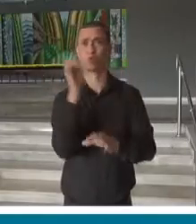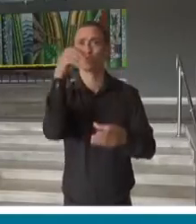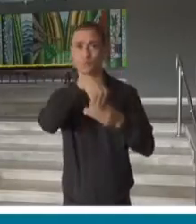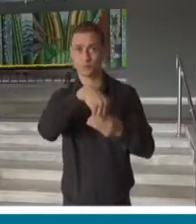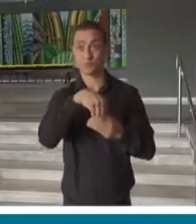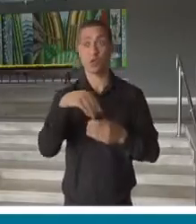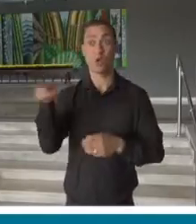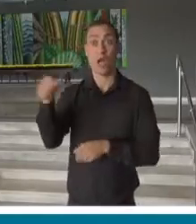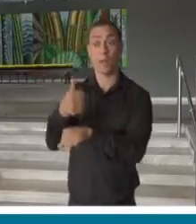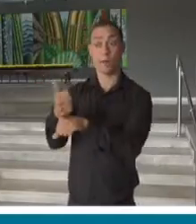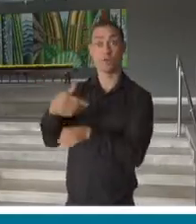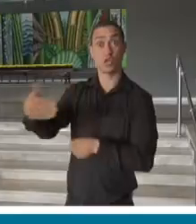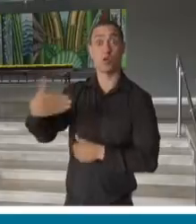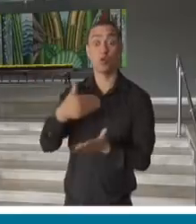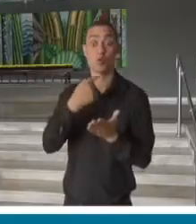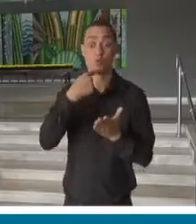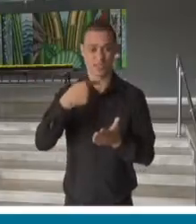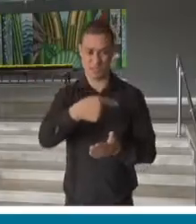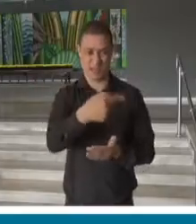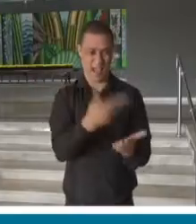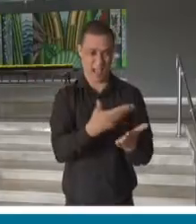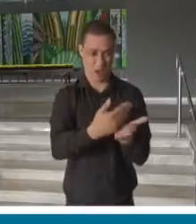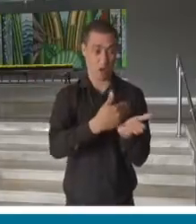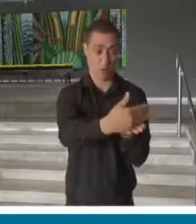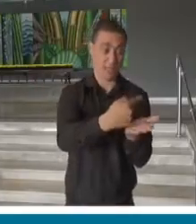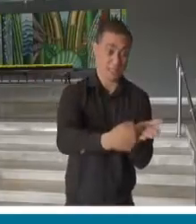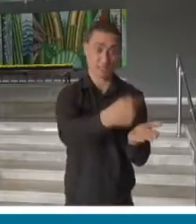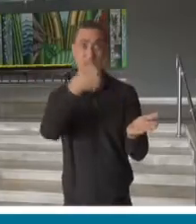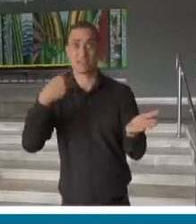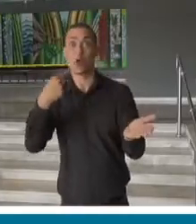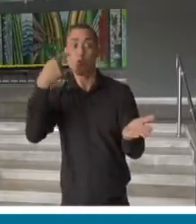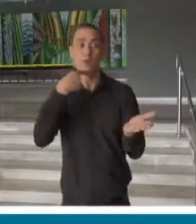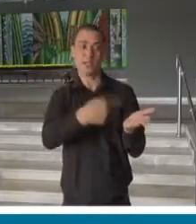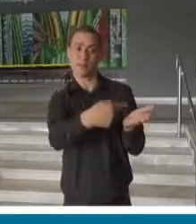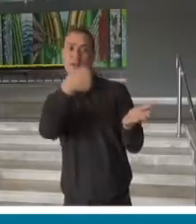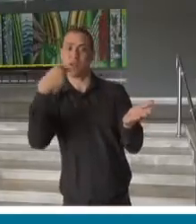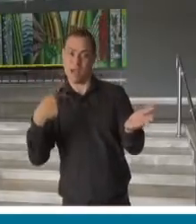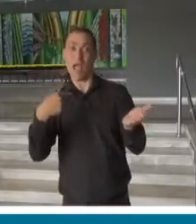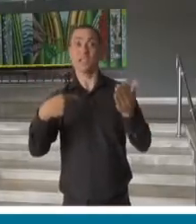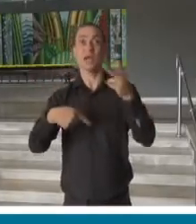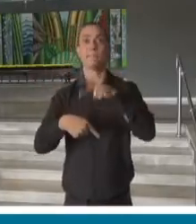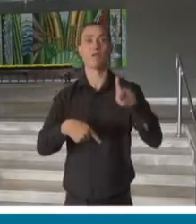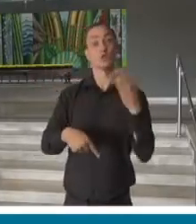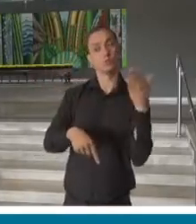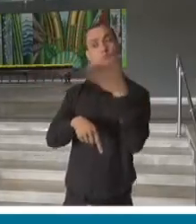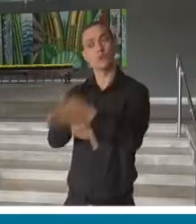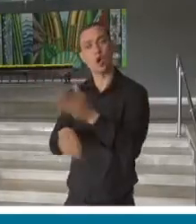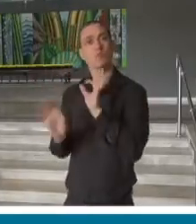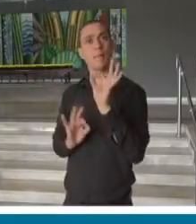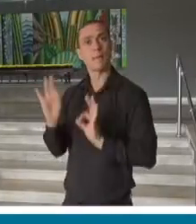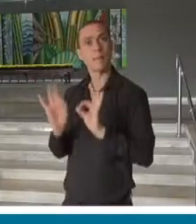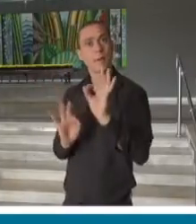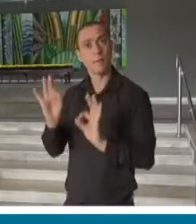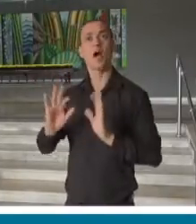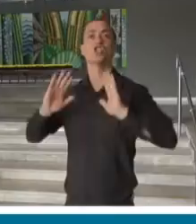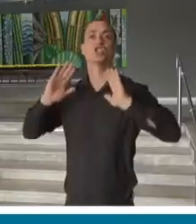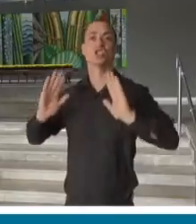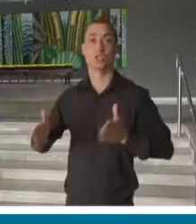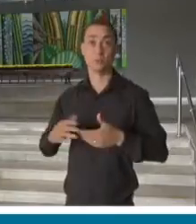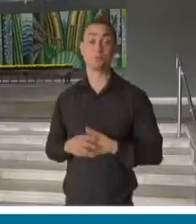profissionais, começa na semana anterior, ainda em janeiro, um processo de formação para a preparação do ano letivo, e, obviamente,